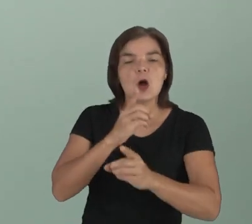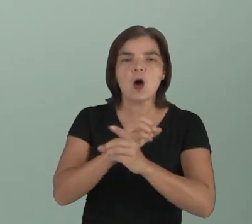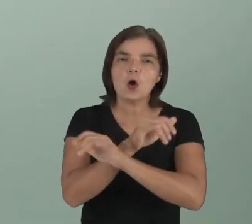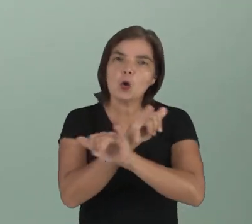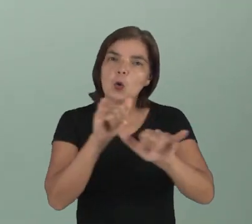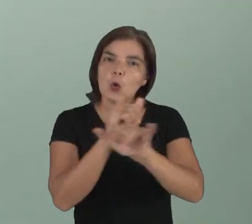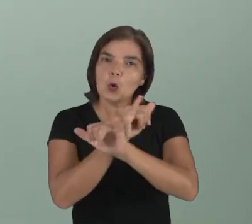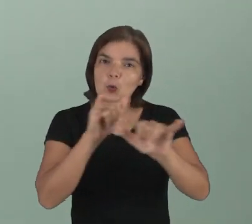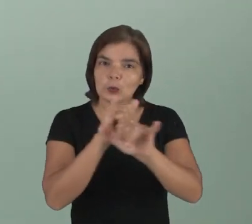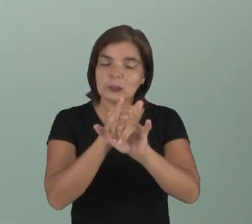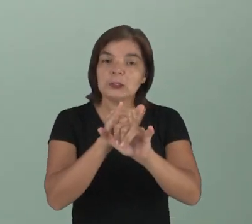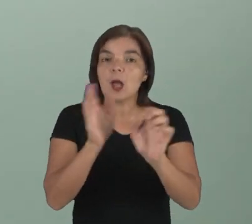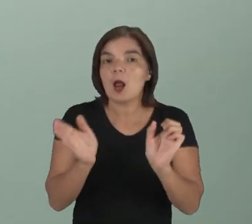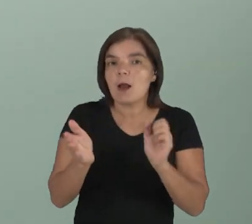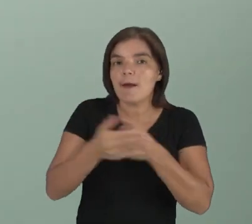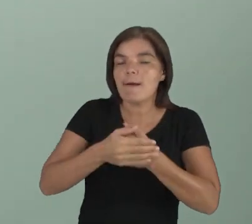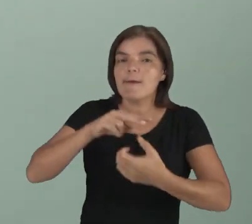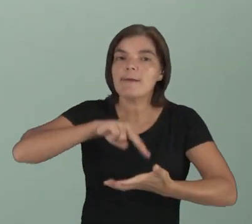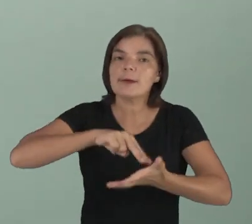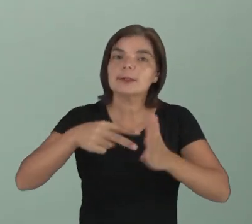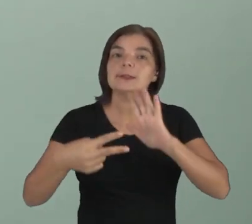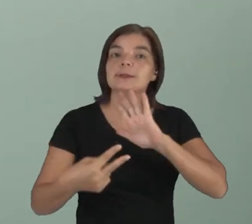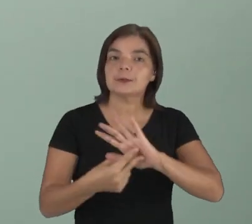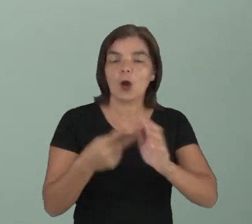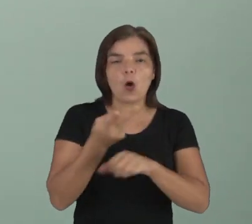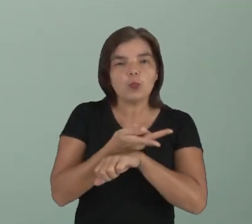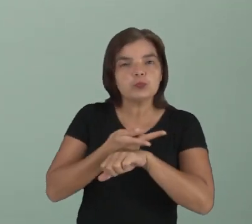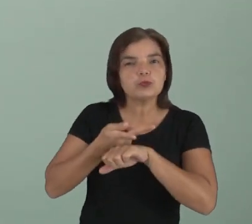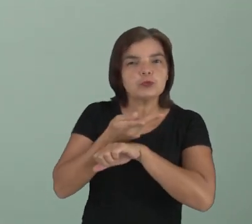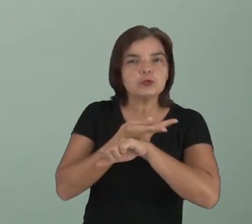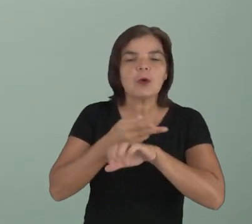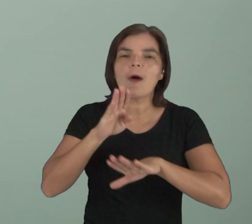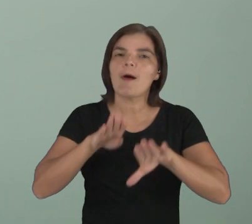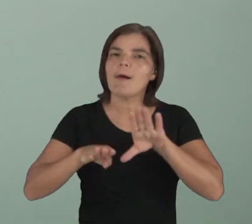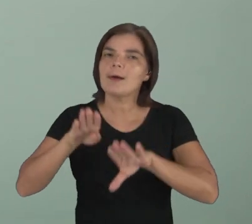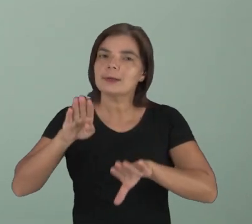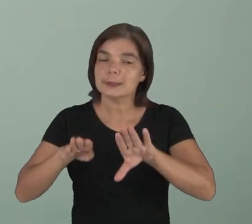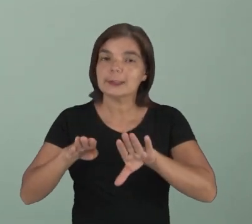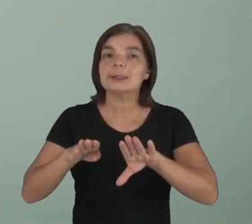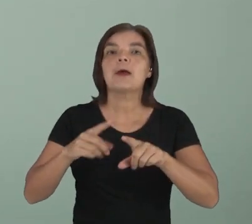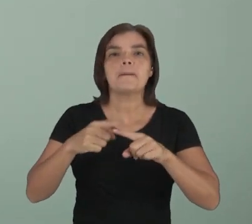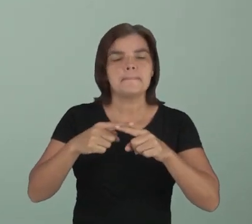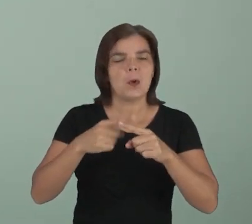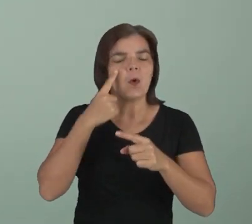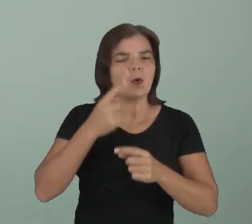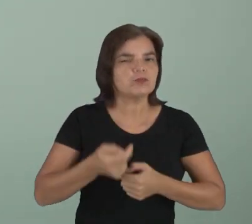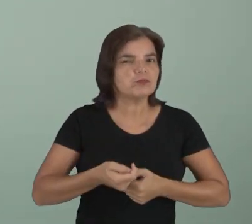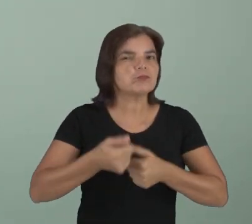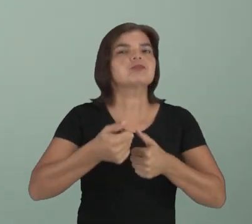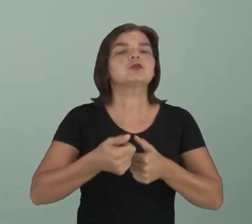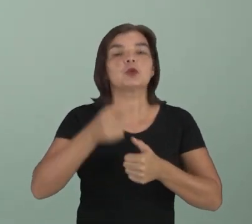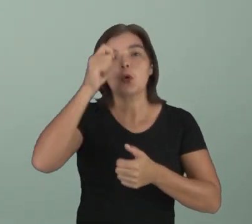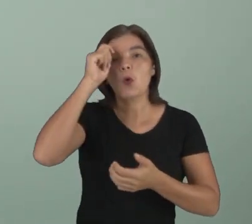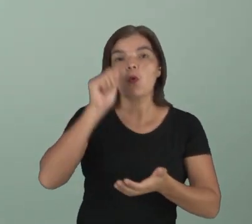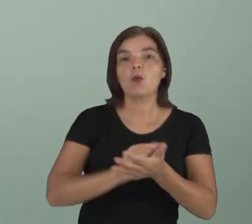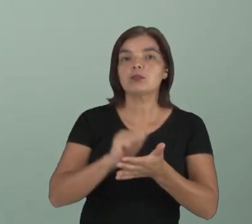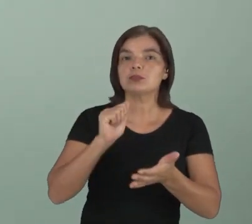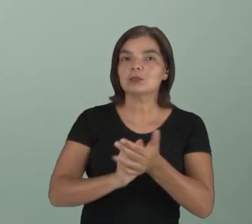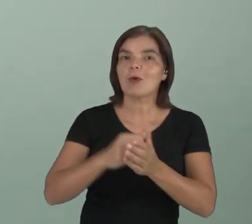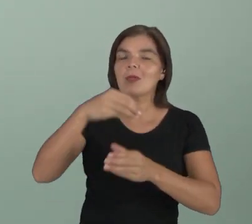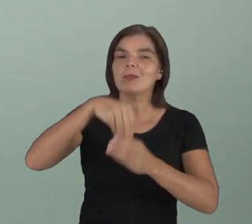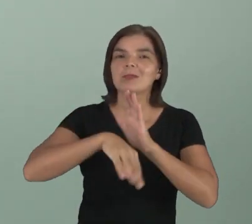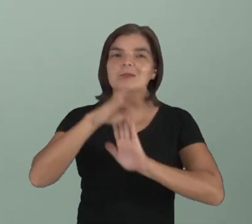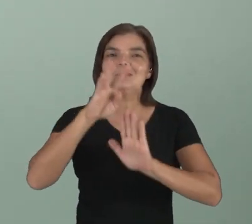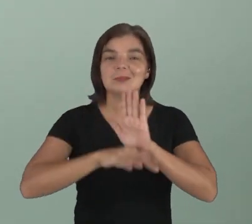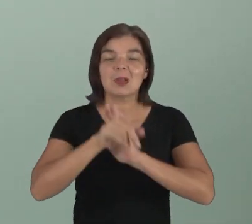informações implícitas quer dizer que iremos procurar, muitas vezes, por pistas que o autor deixou no